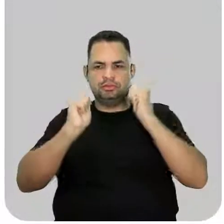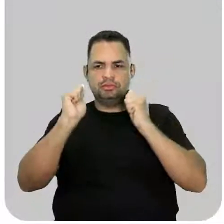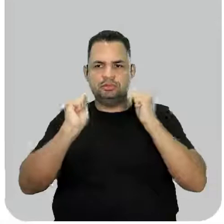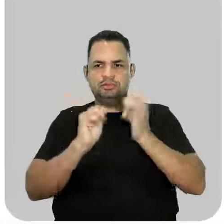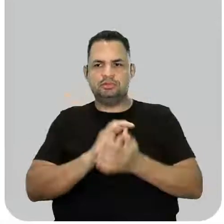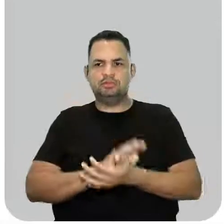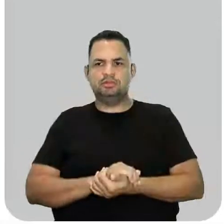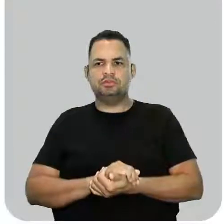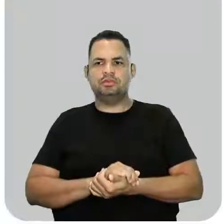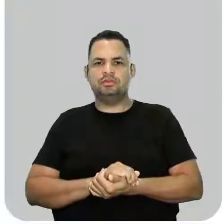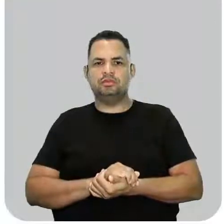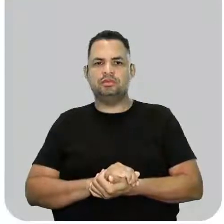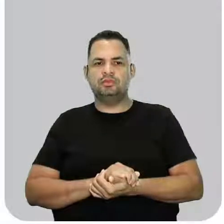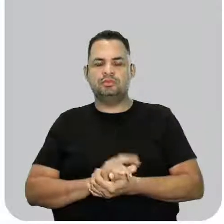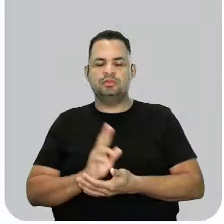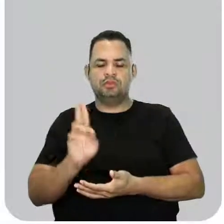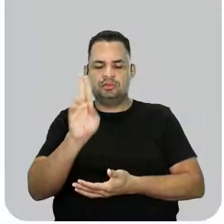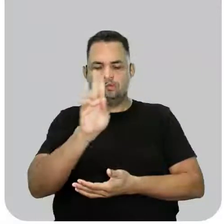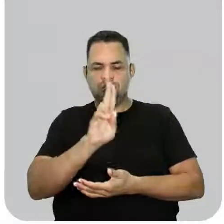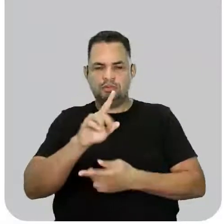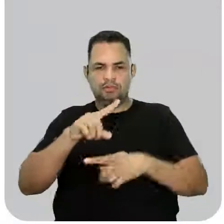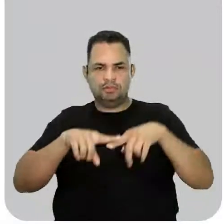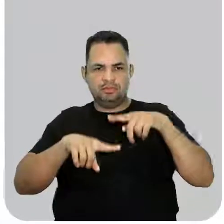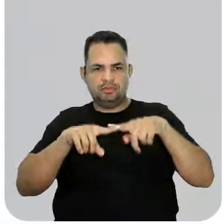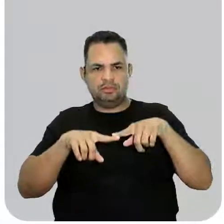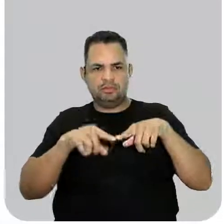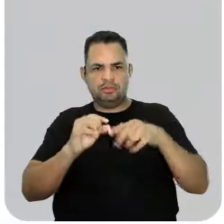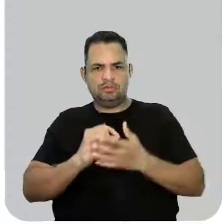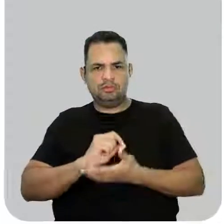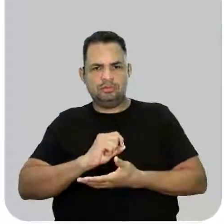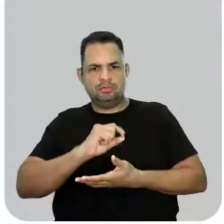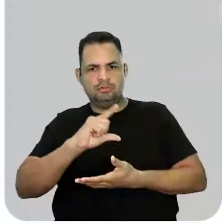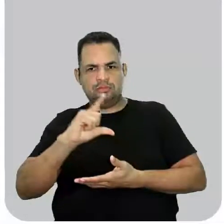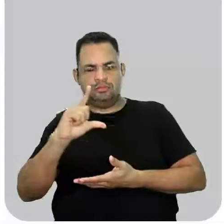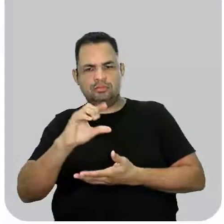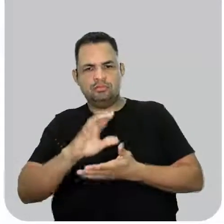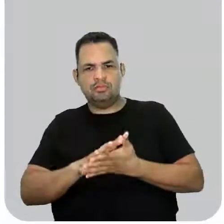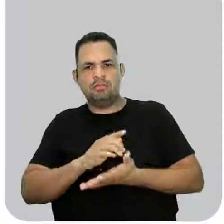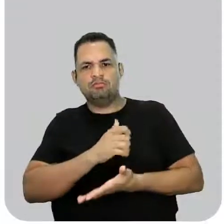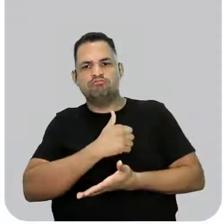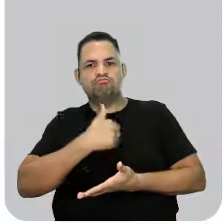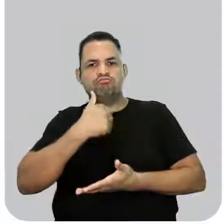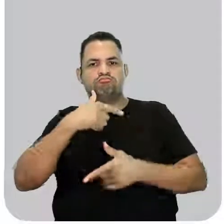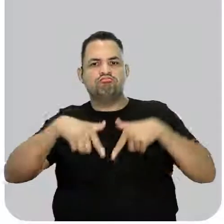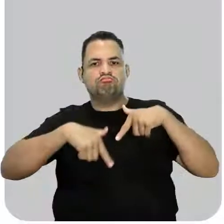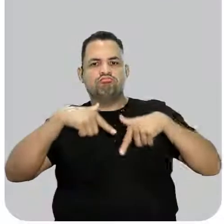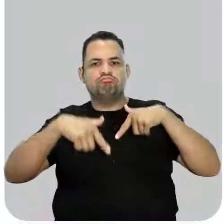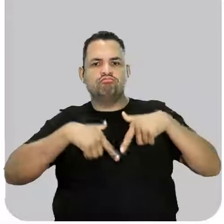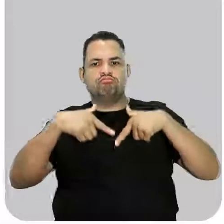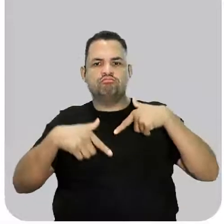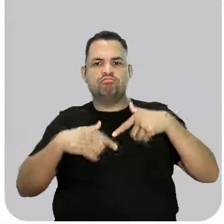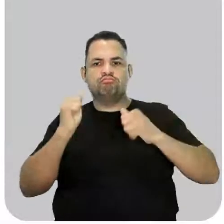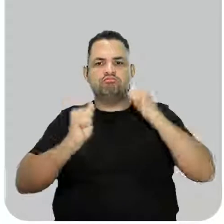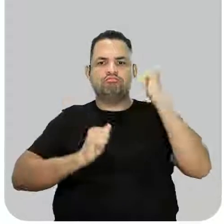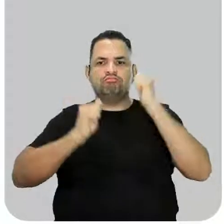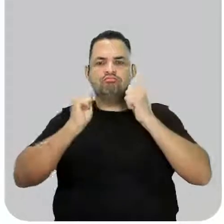O uso desses materiais aumenta a eficiência da produção,